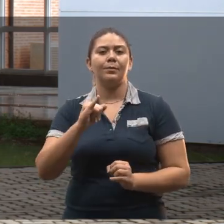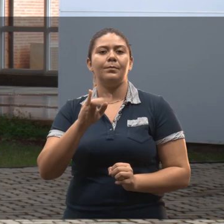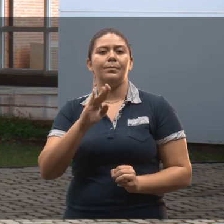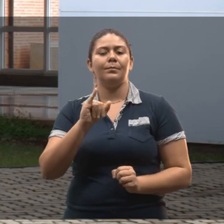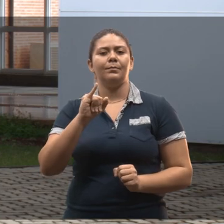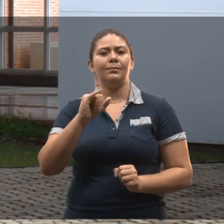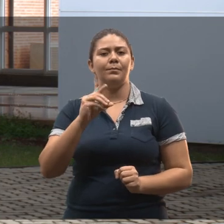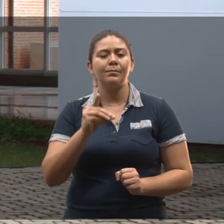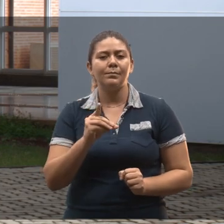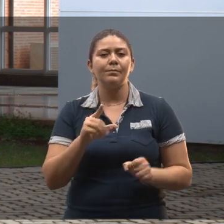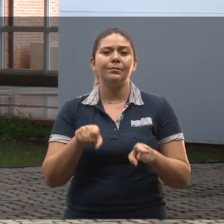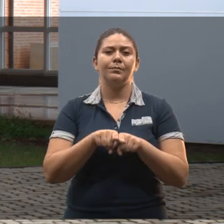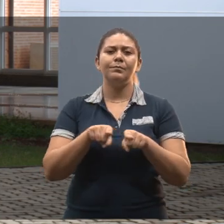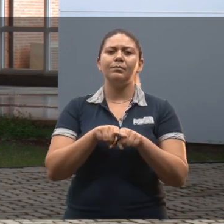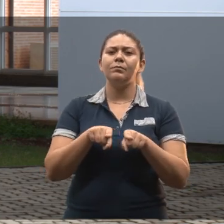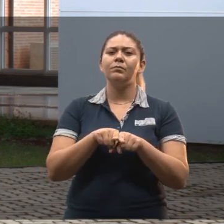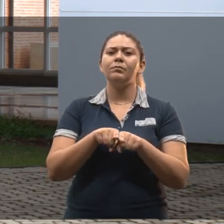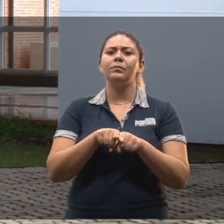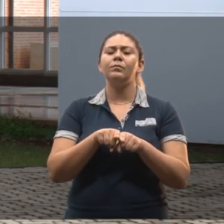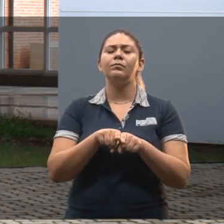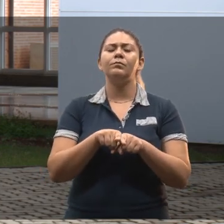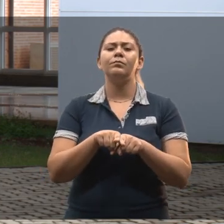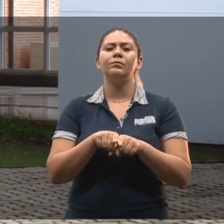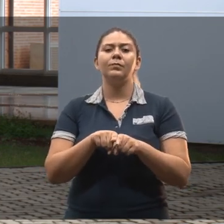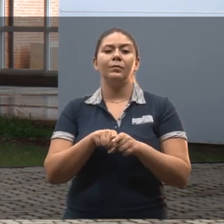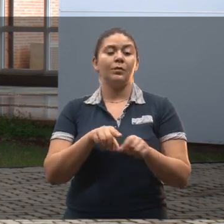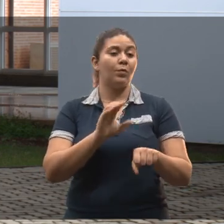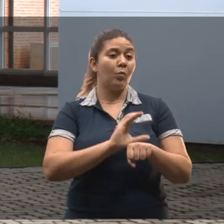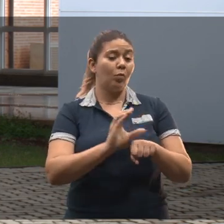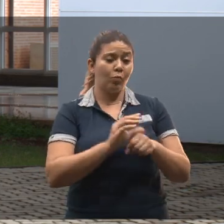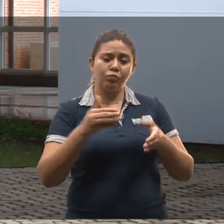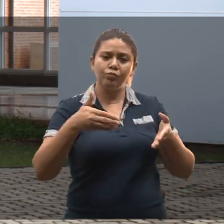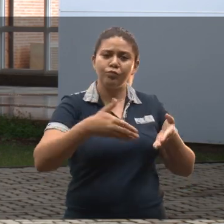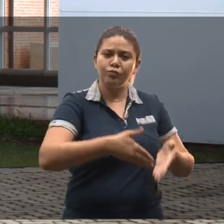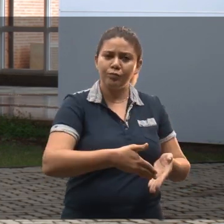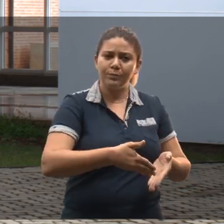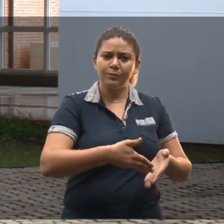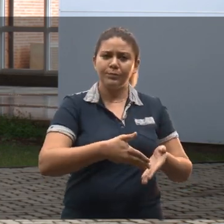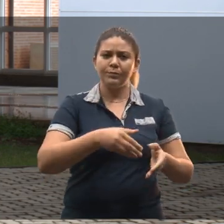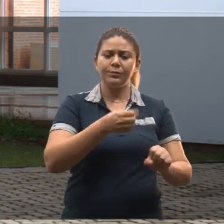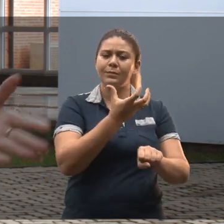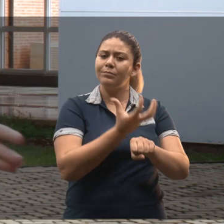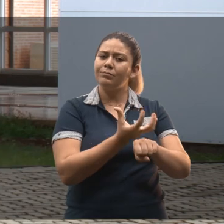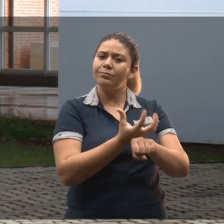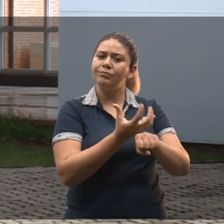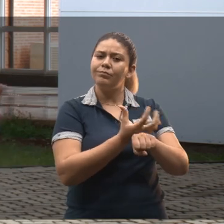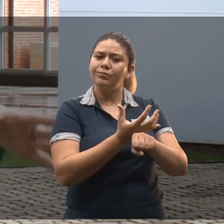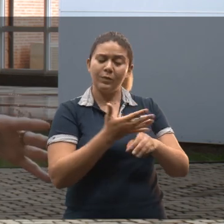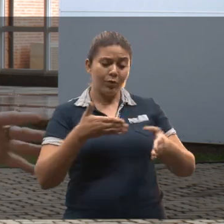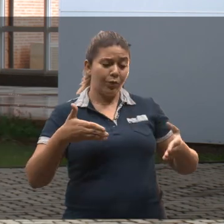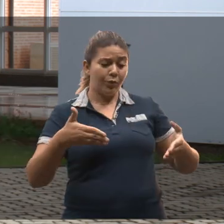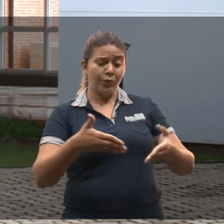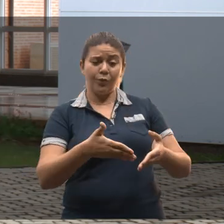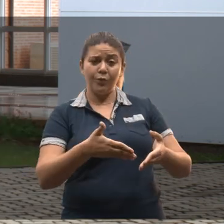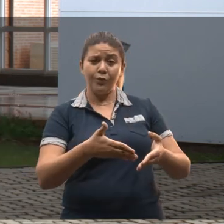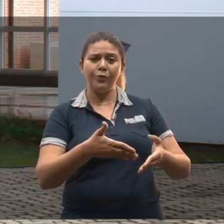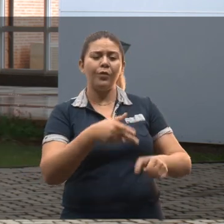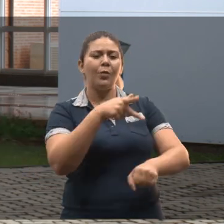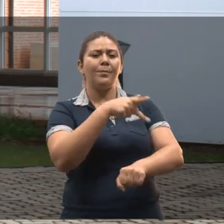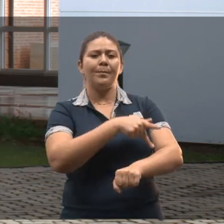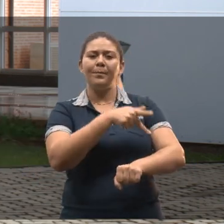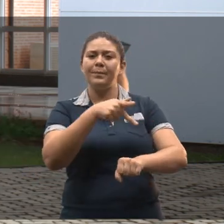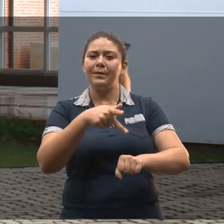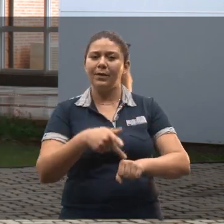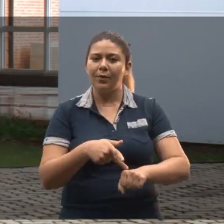programas de PIBID, mas também como a carga que nós temos dado o curso em específico, que é desde disciplinas específicas, assim como